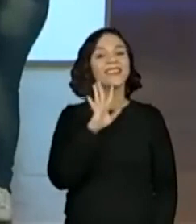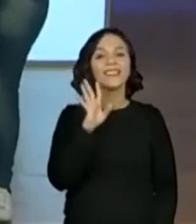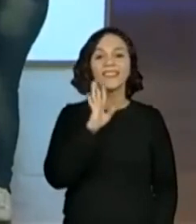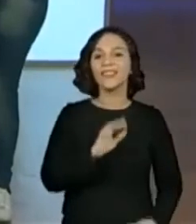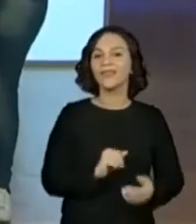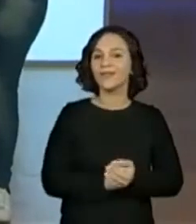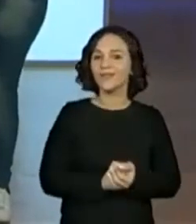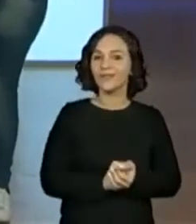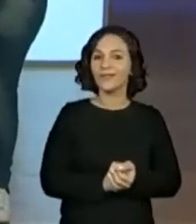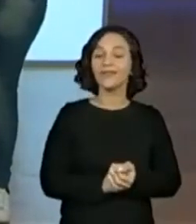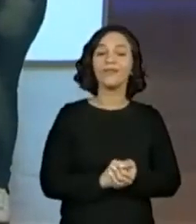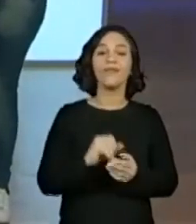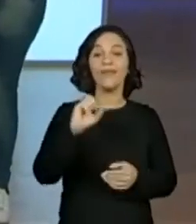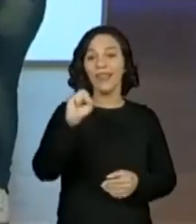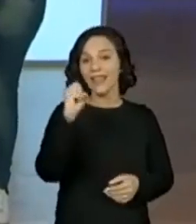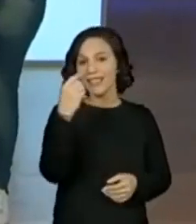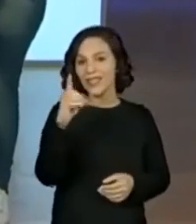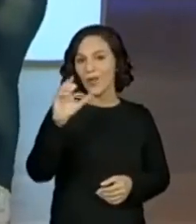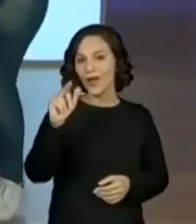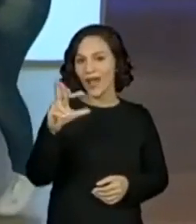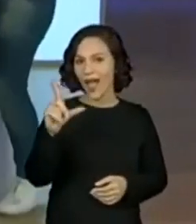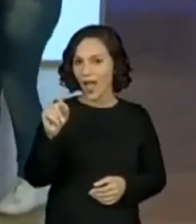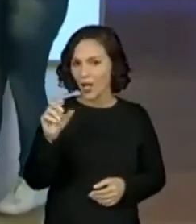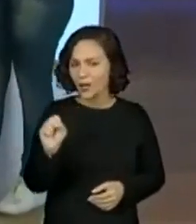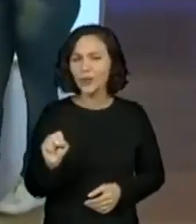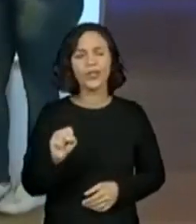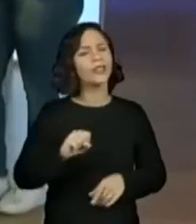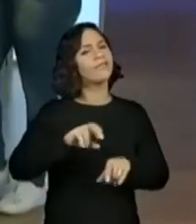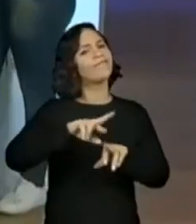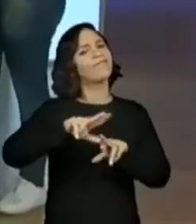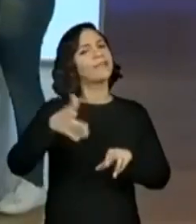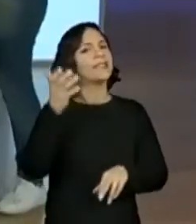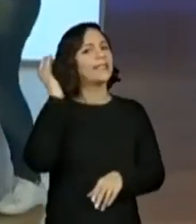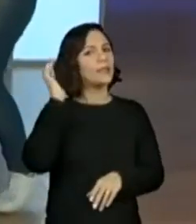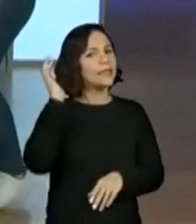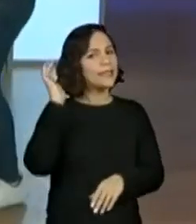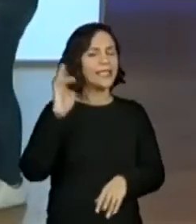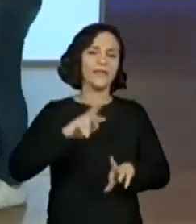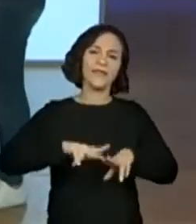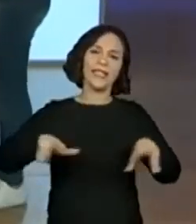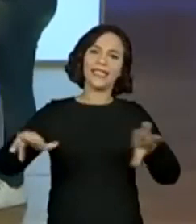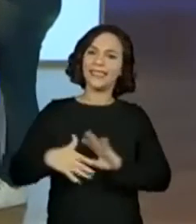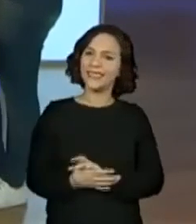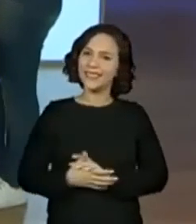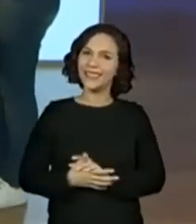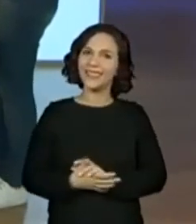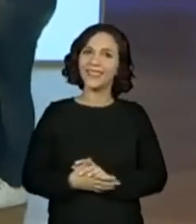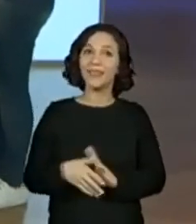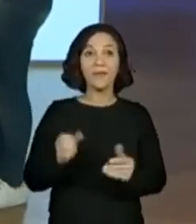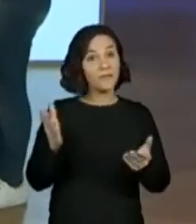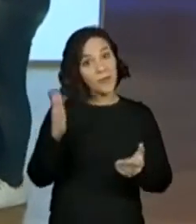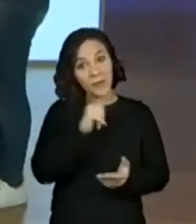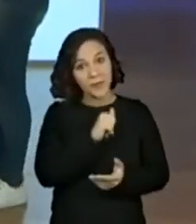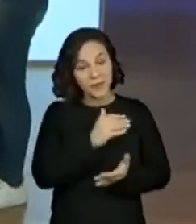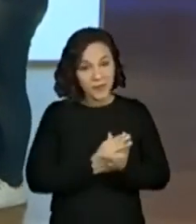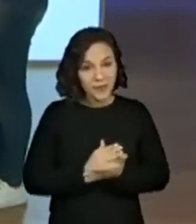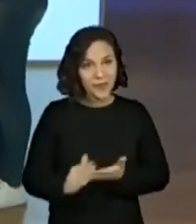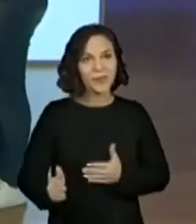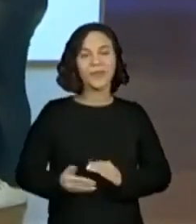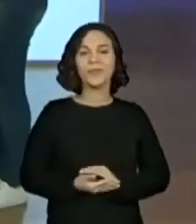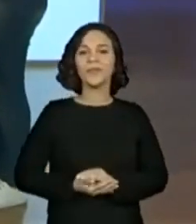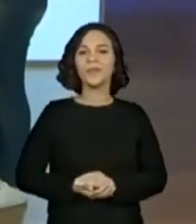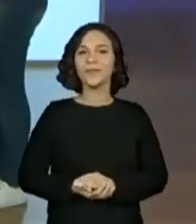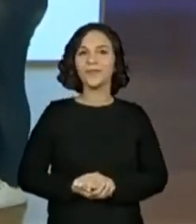Santo André, São Carlos, Santo André, nossa, são muitas, podem ir colocando para a gente ir falando, bora lá, bora lá, bora lá!